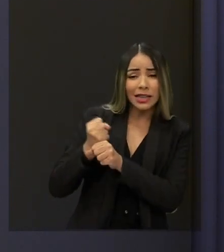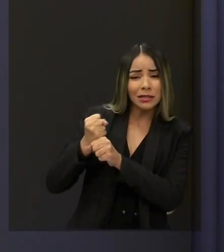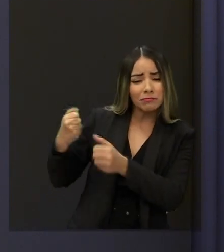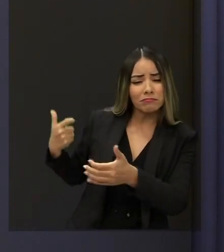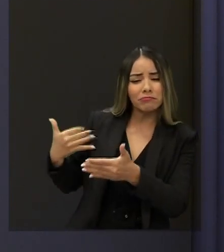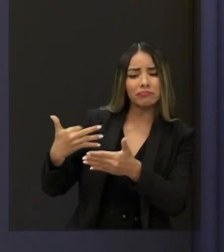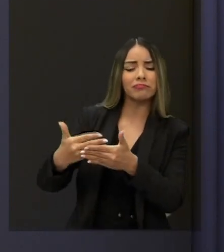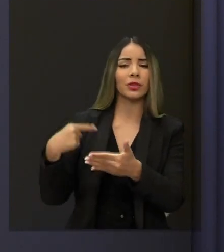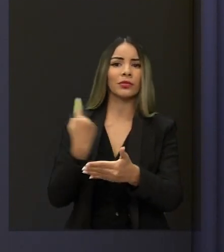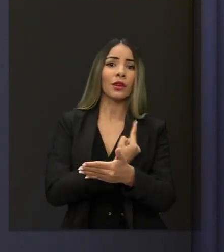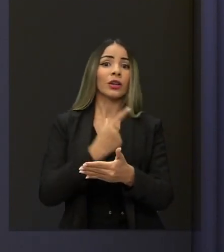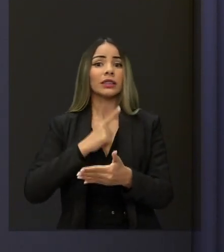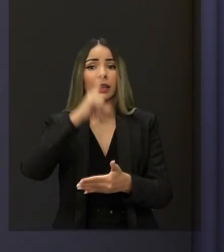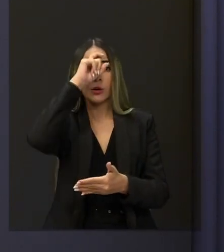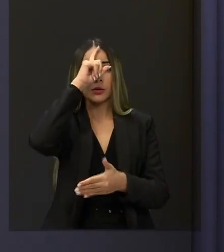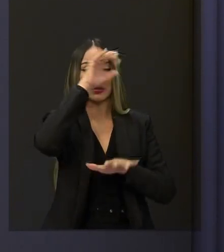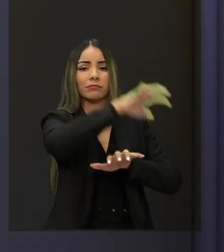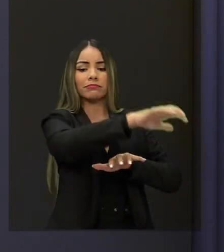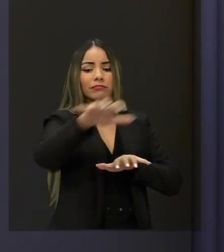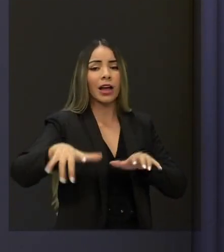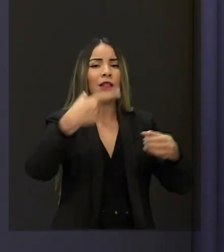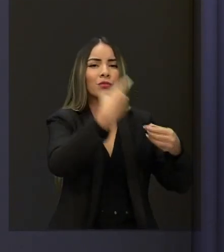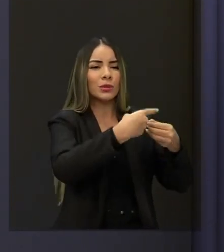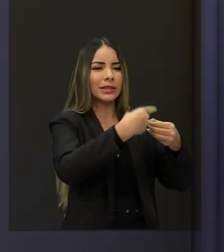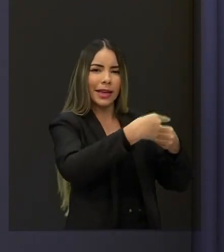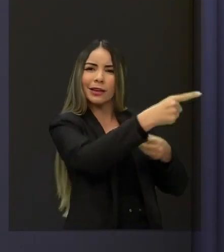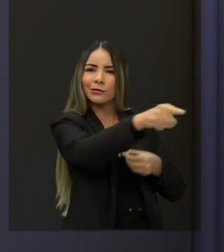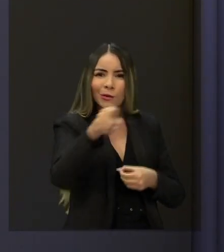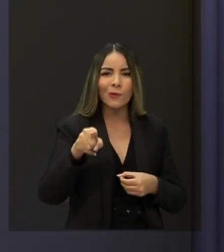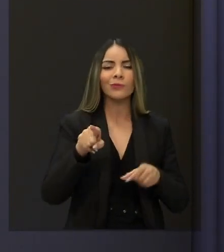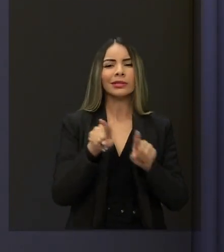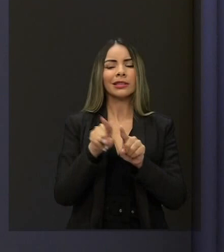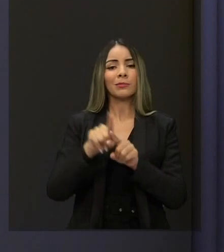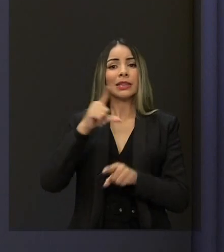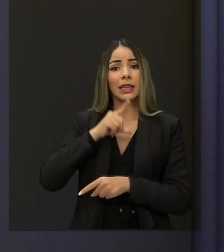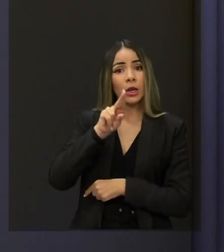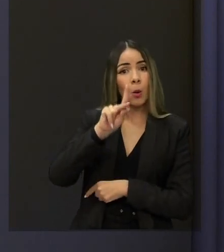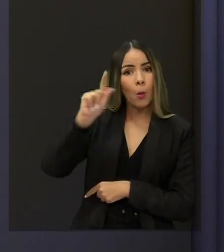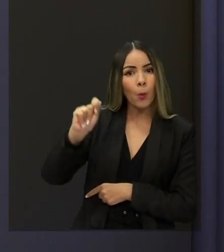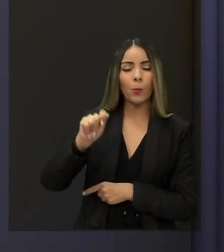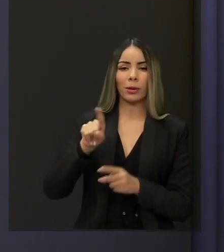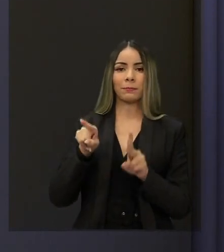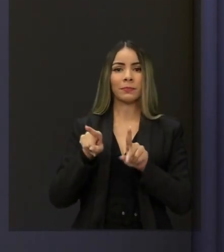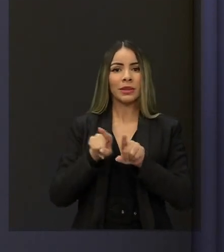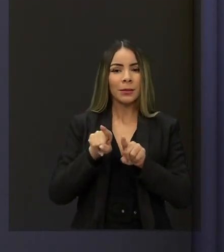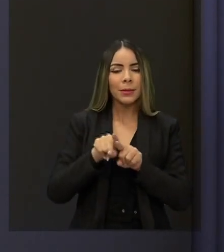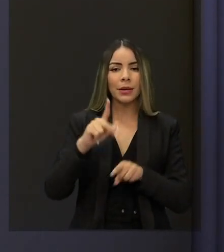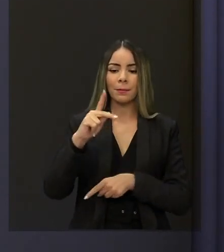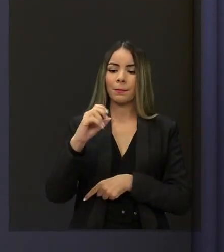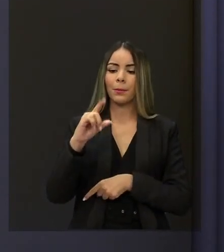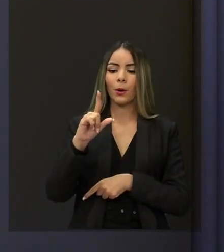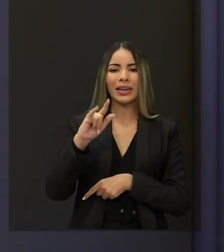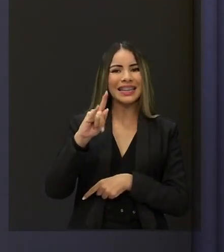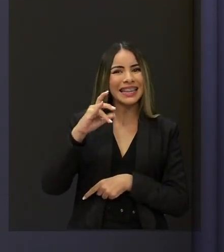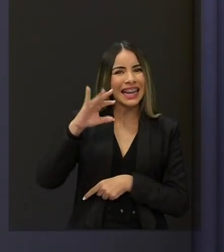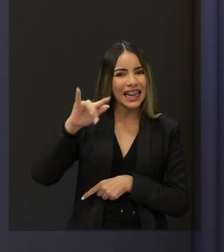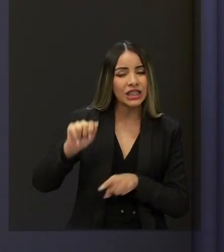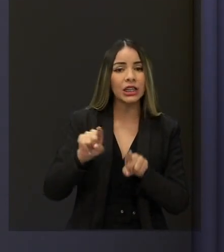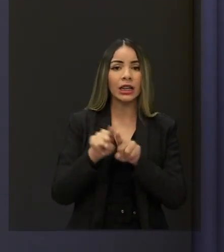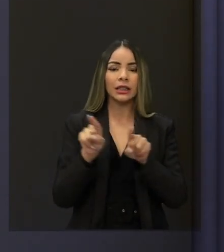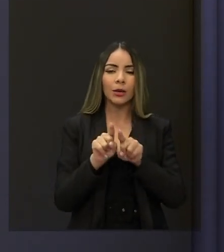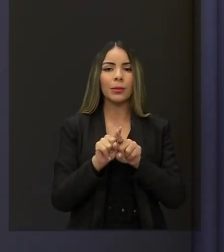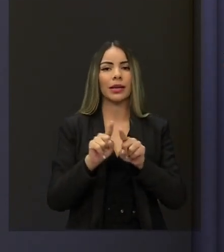nós temos hospitais regionais no interior do Ceará. Nós temos UPAs, nós temos policlínicas, nós temos centro de atendimento